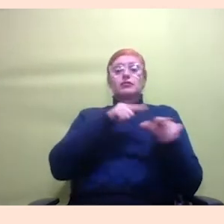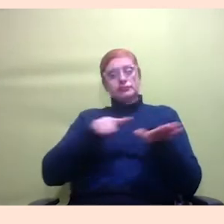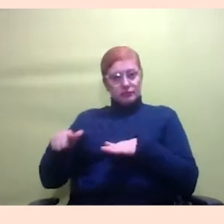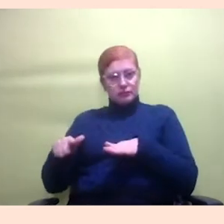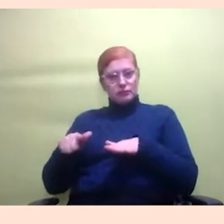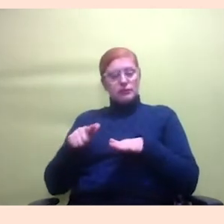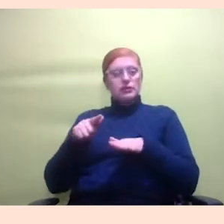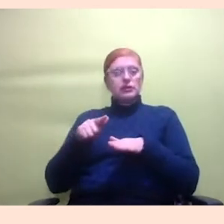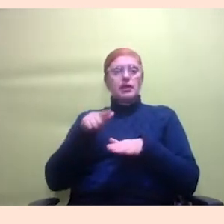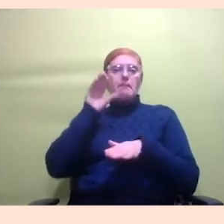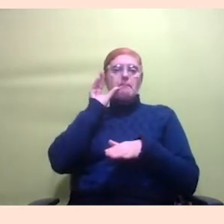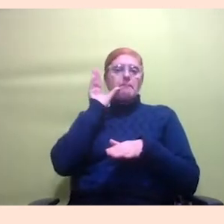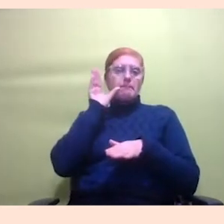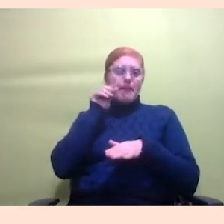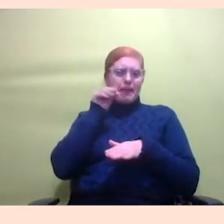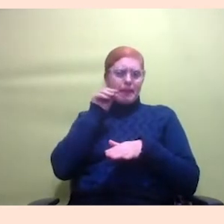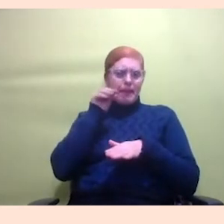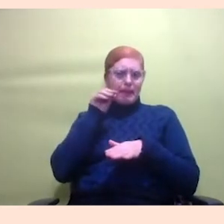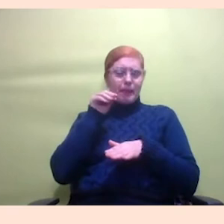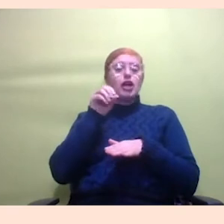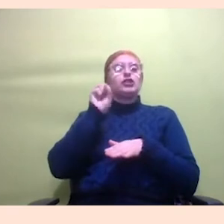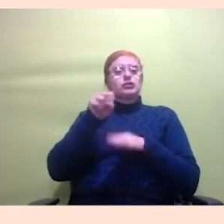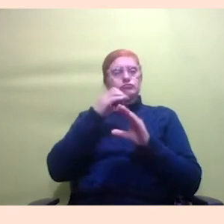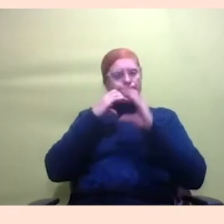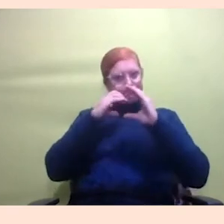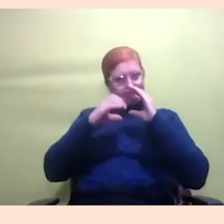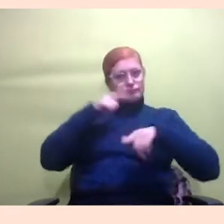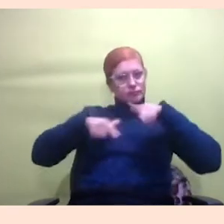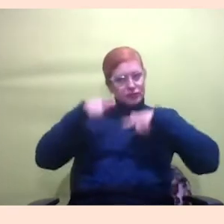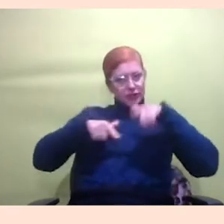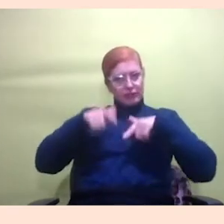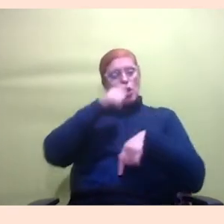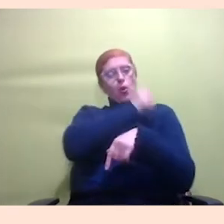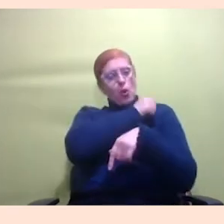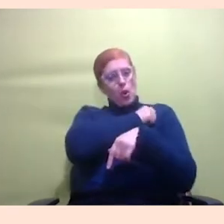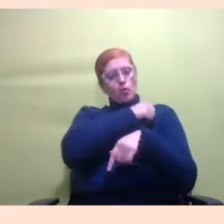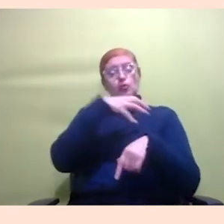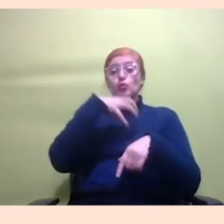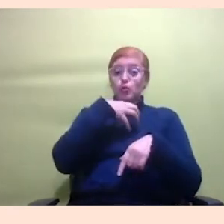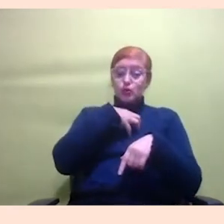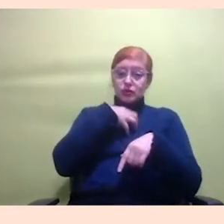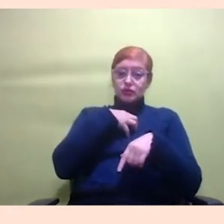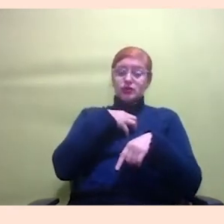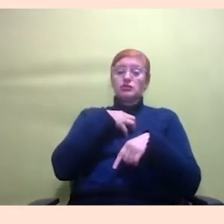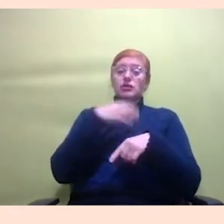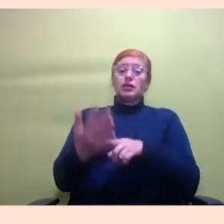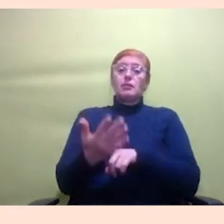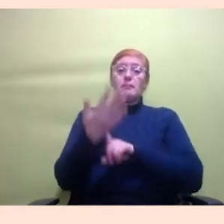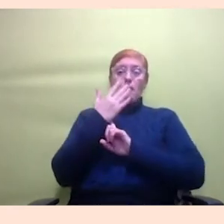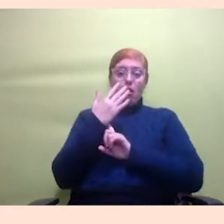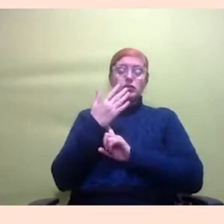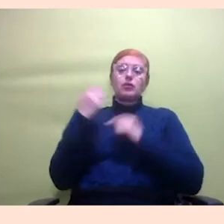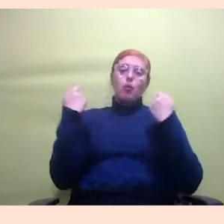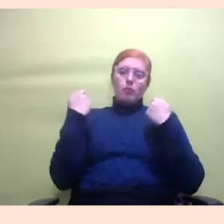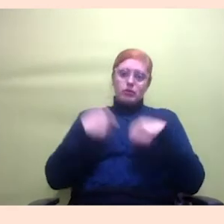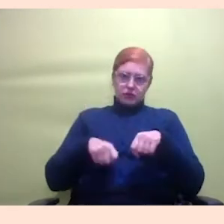assim que a gente se comunica e a gente vai trabalhando com ela de acordo com a forma como ela apresenta pra gente que é possível aí